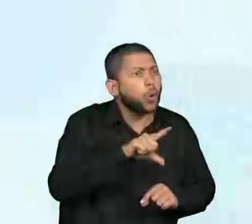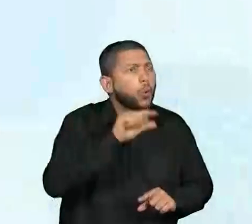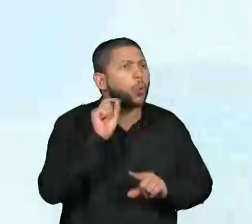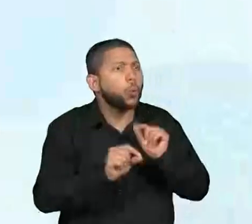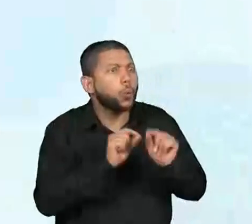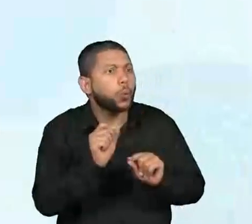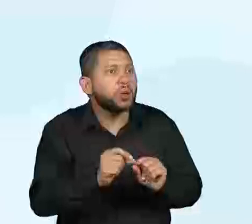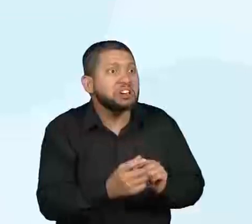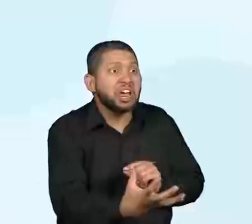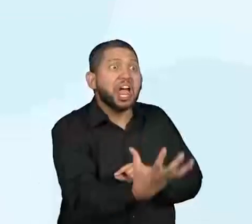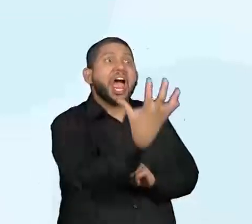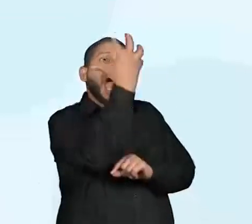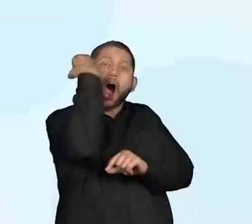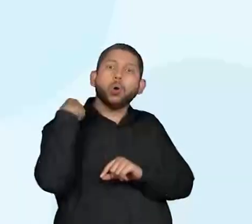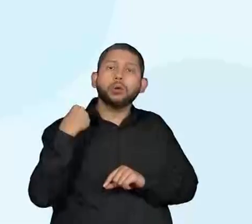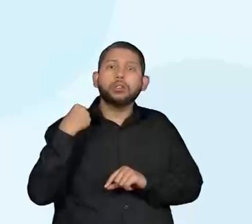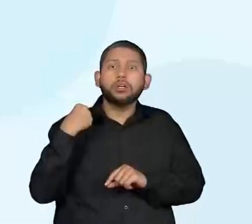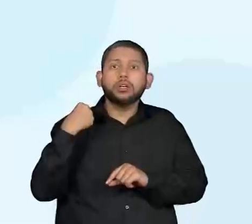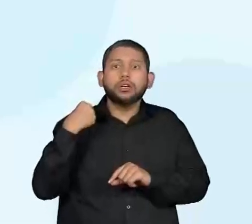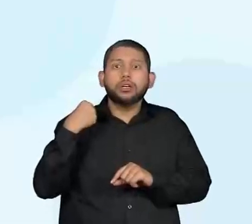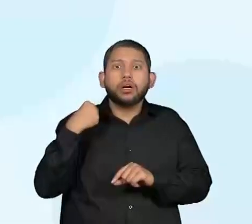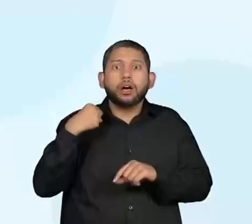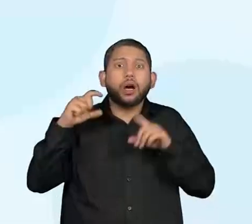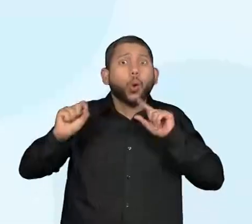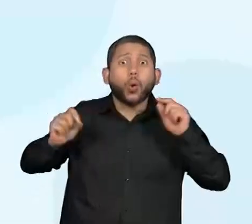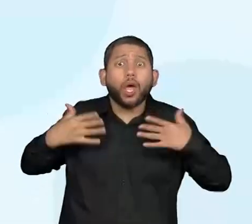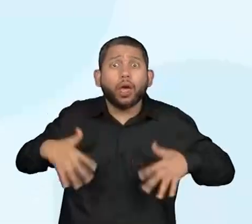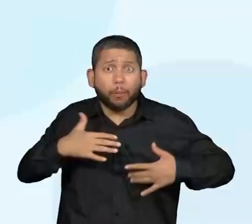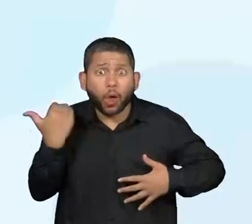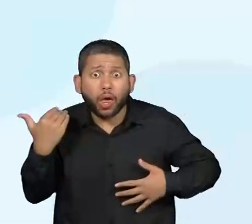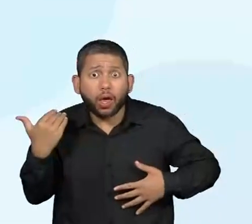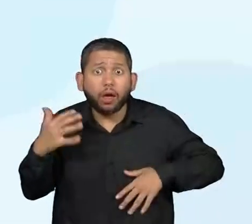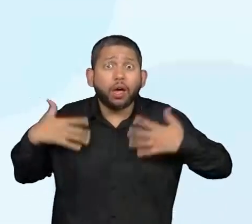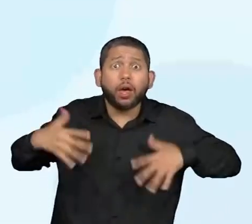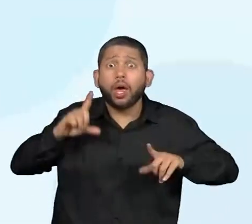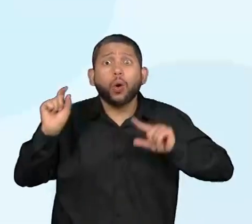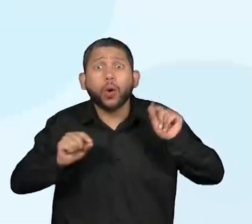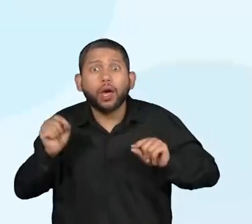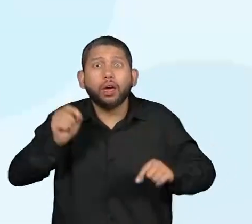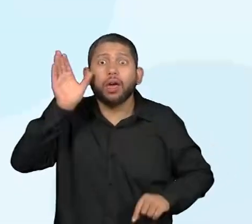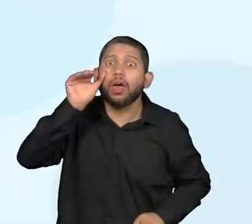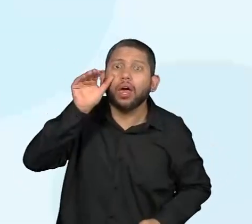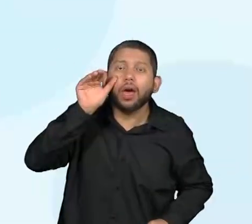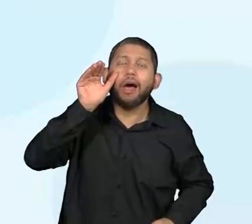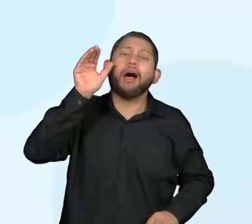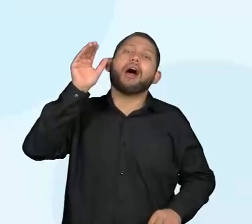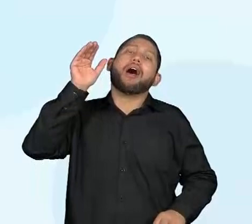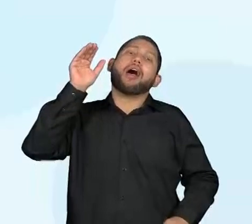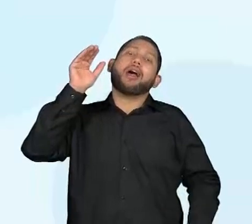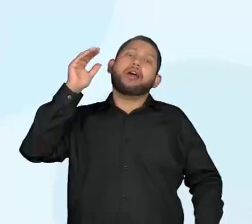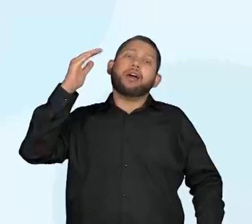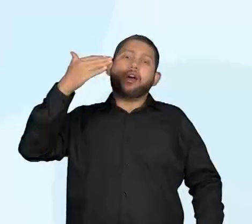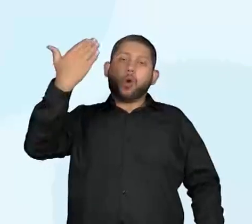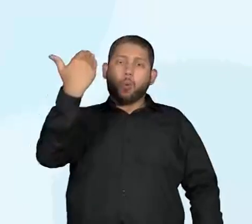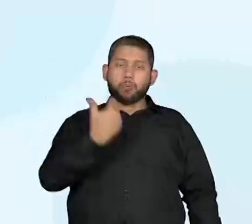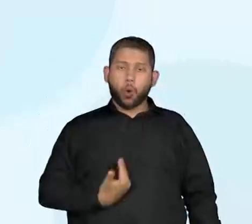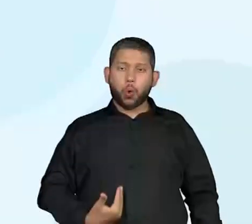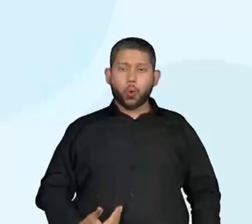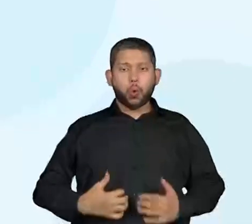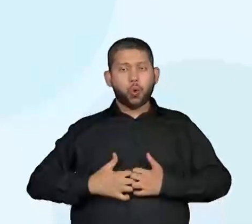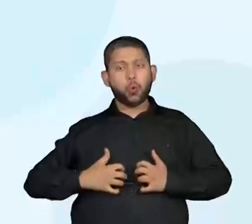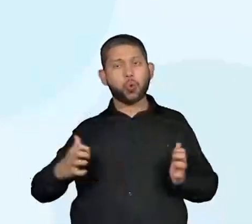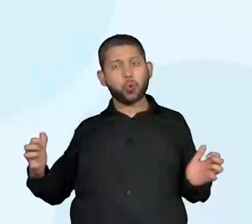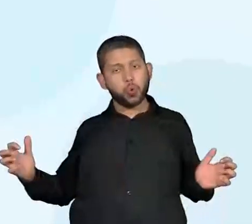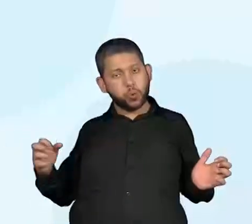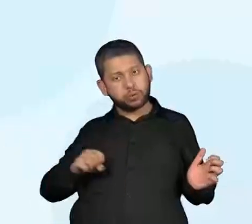E, para finalizar, o desfecho. Ou seja, como que a história acaba? Então, toda história precisa